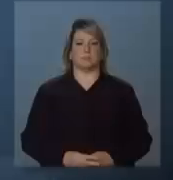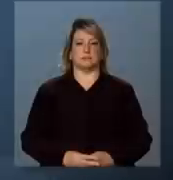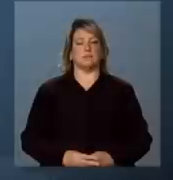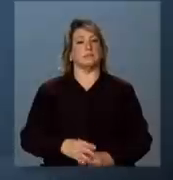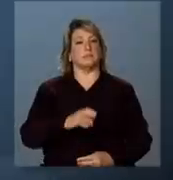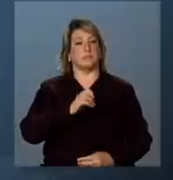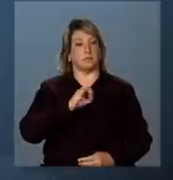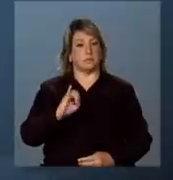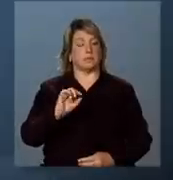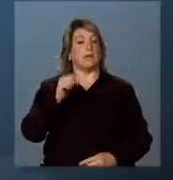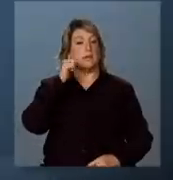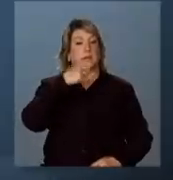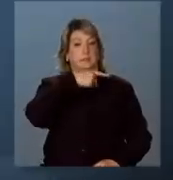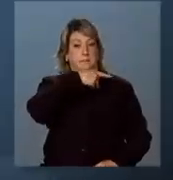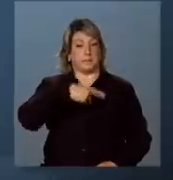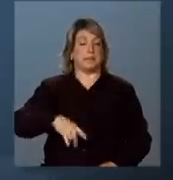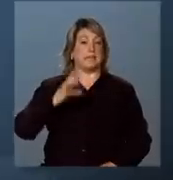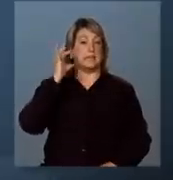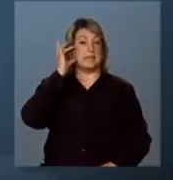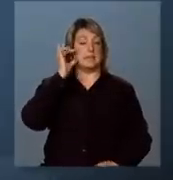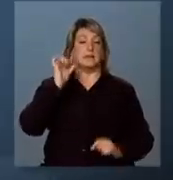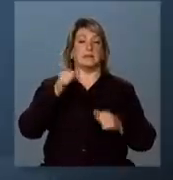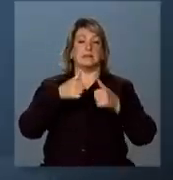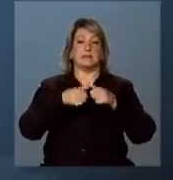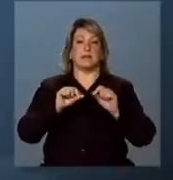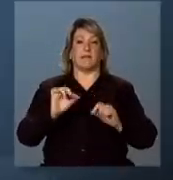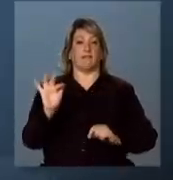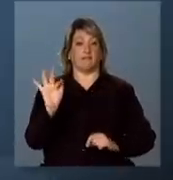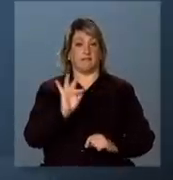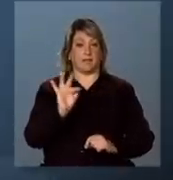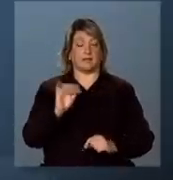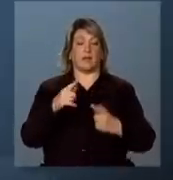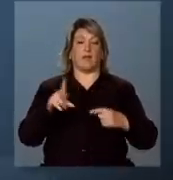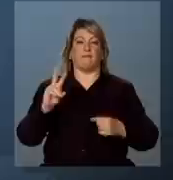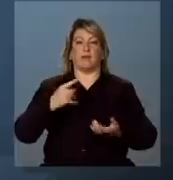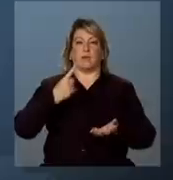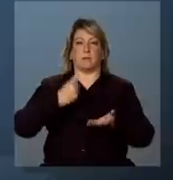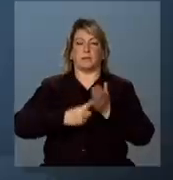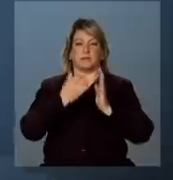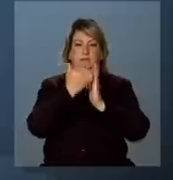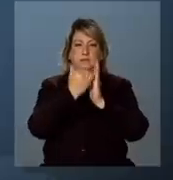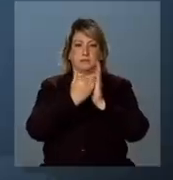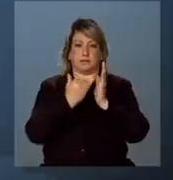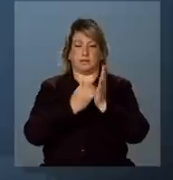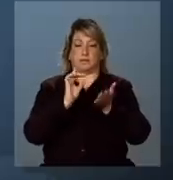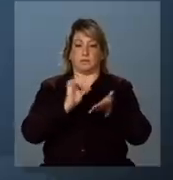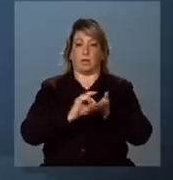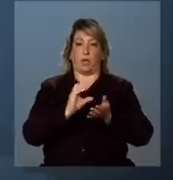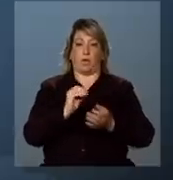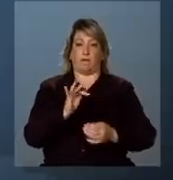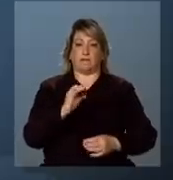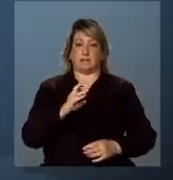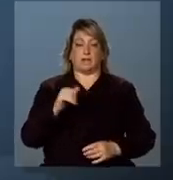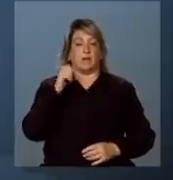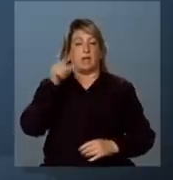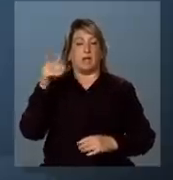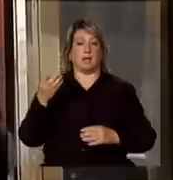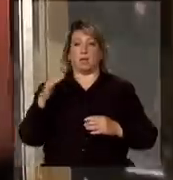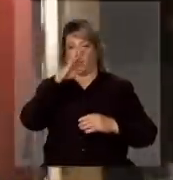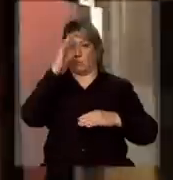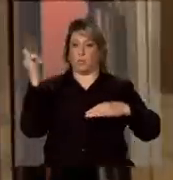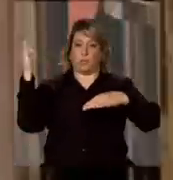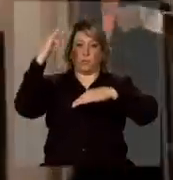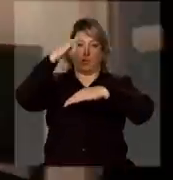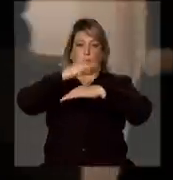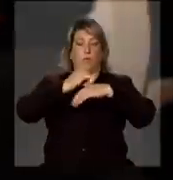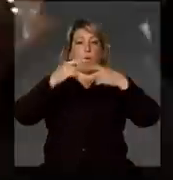Olá, a presidenta Dilma Rousseff está na França, onde vai cumprir a agenda oficial. Ela desembarcou na madrugada de